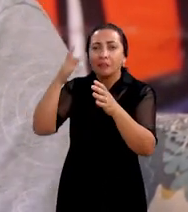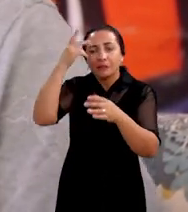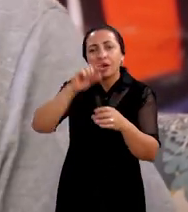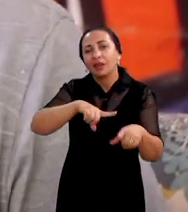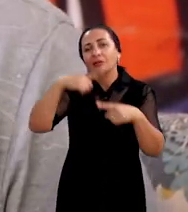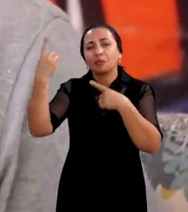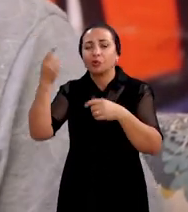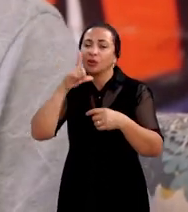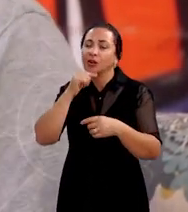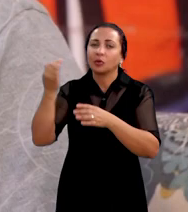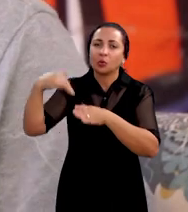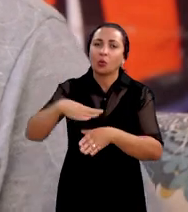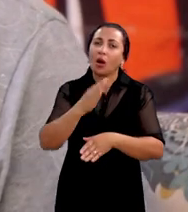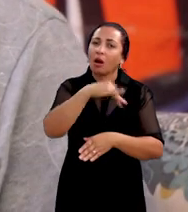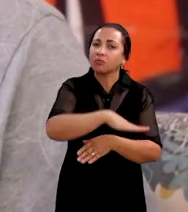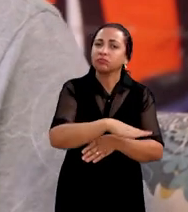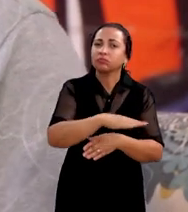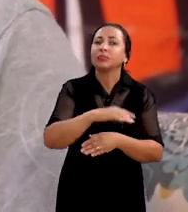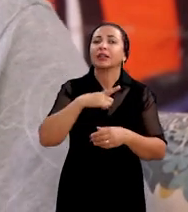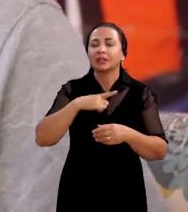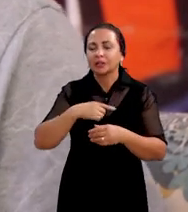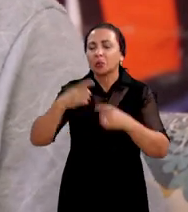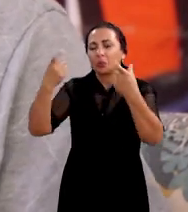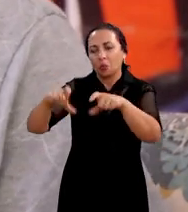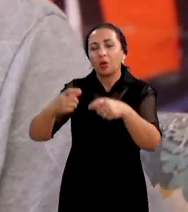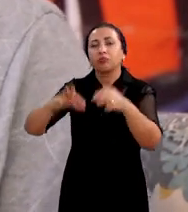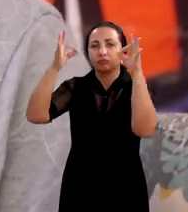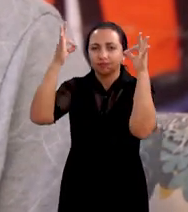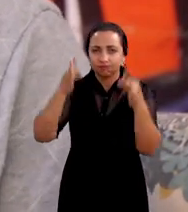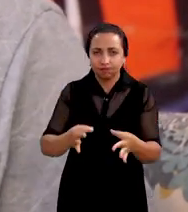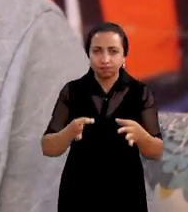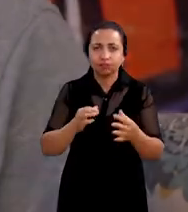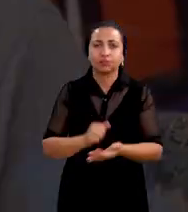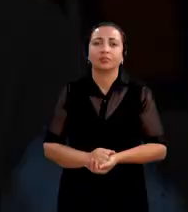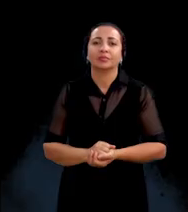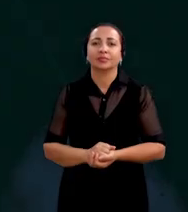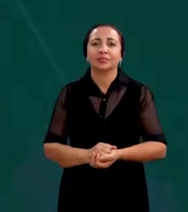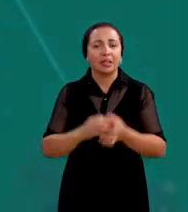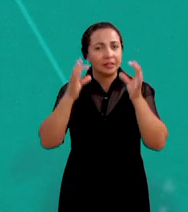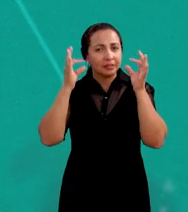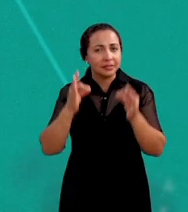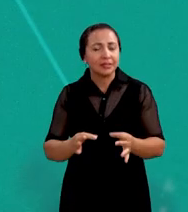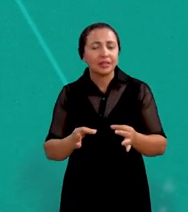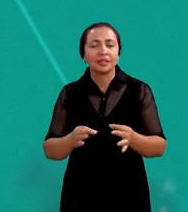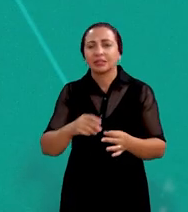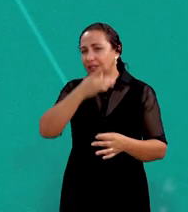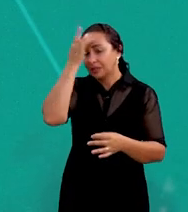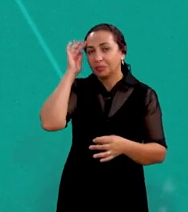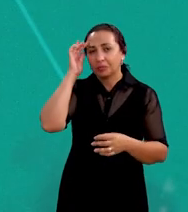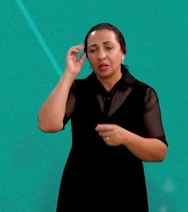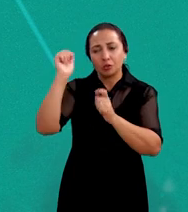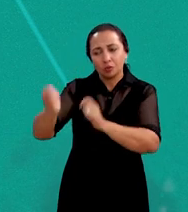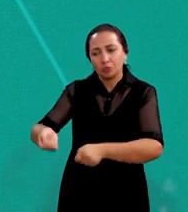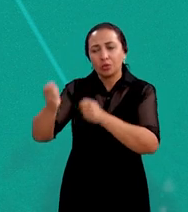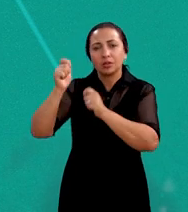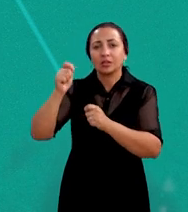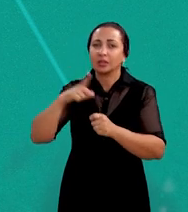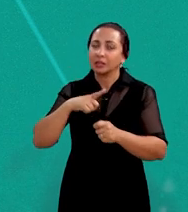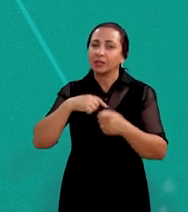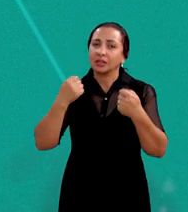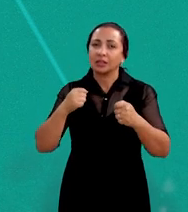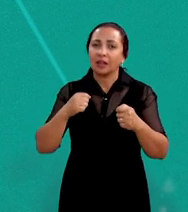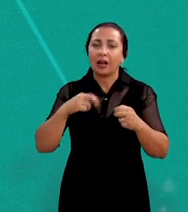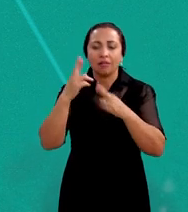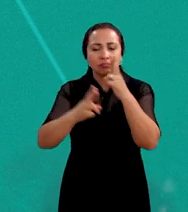para fora do mar ter o destino correto a procura daquele destino correto Com certeza os pescadores deviam ter mais